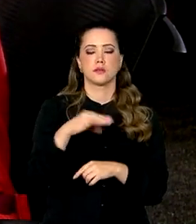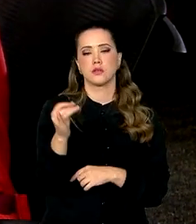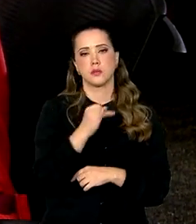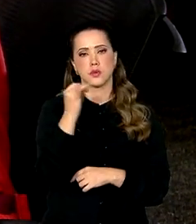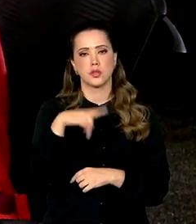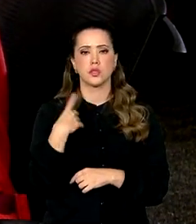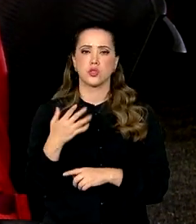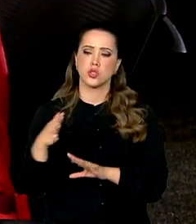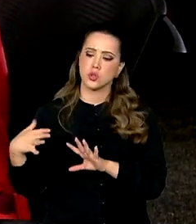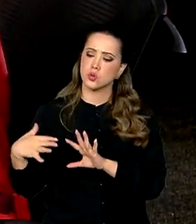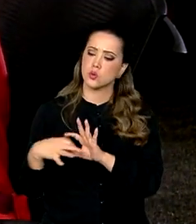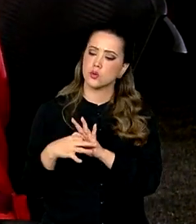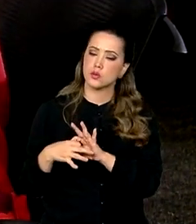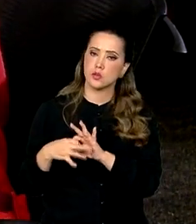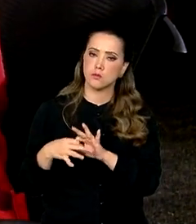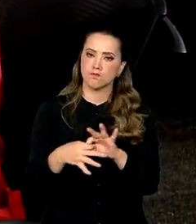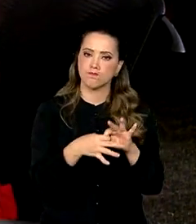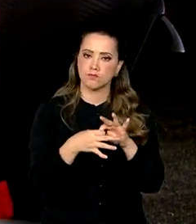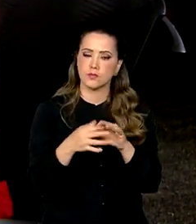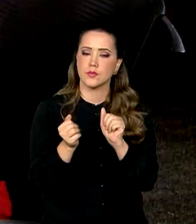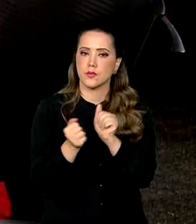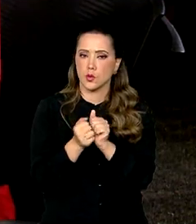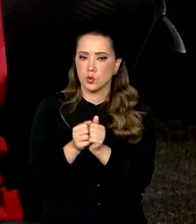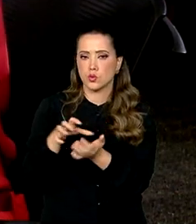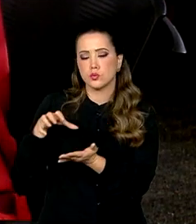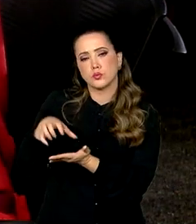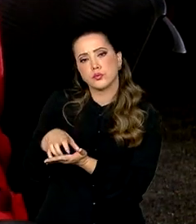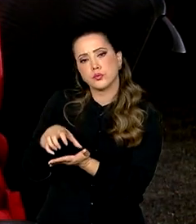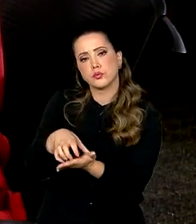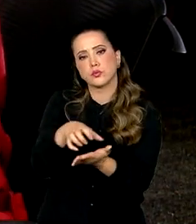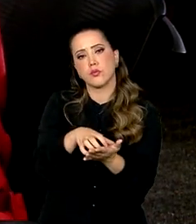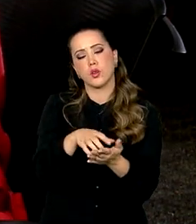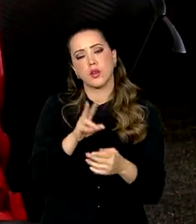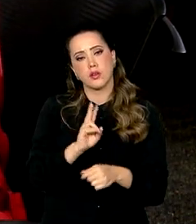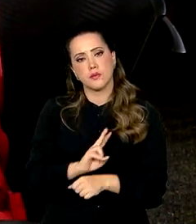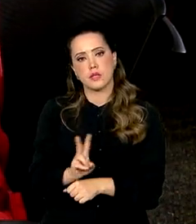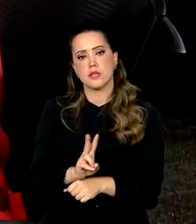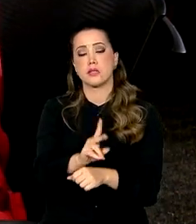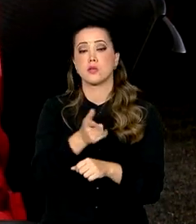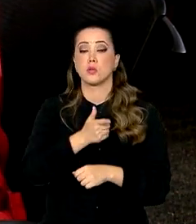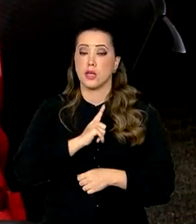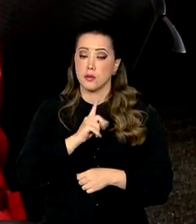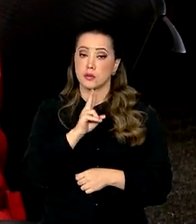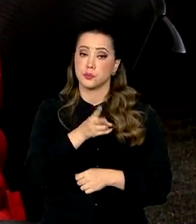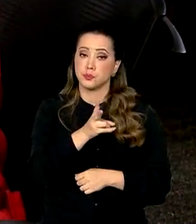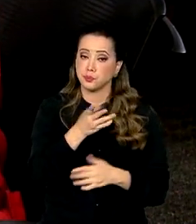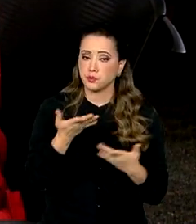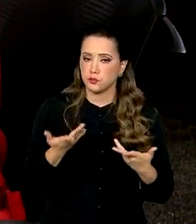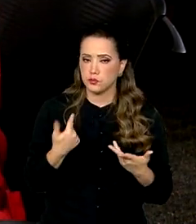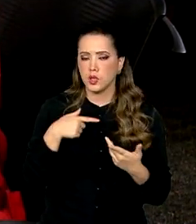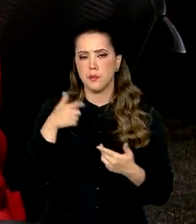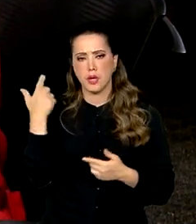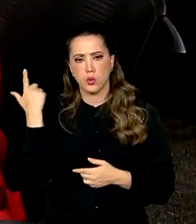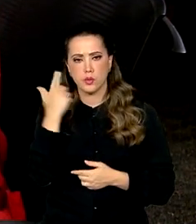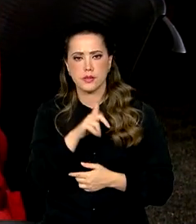estreitado os laços com os organismos que promovem essa fiscalização para fazer isso de forma